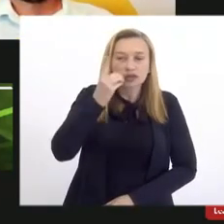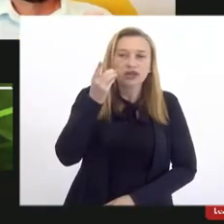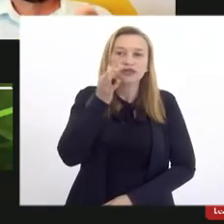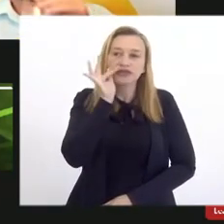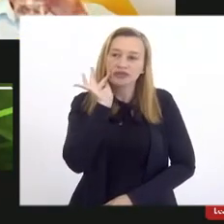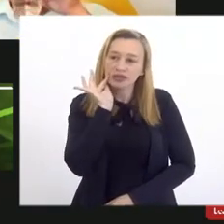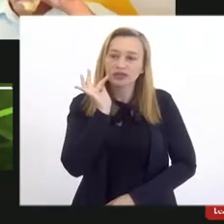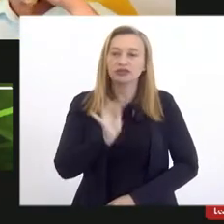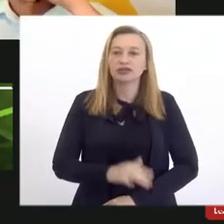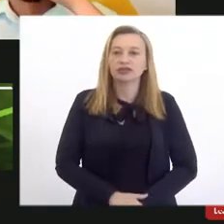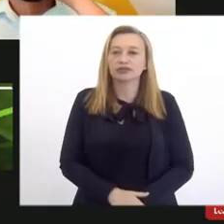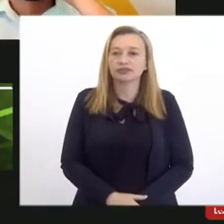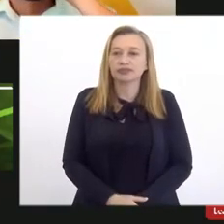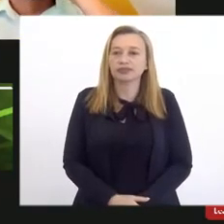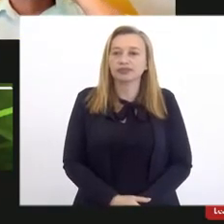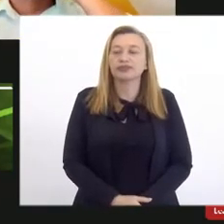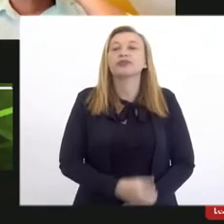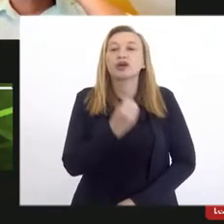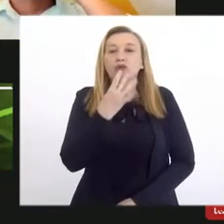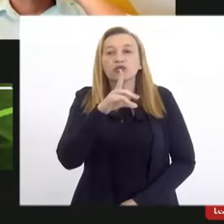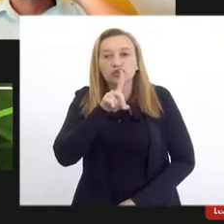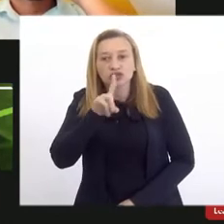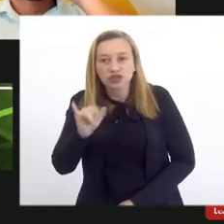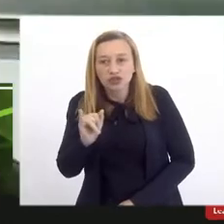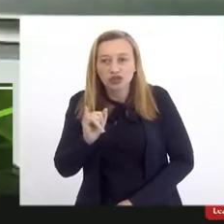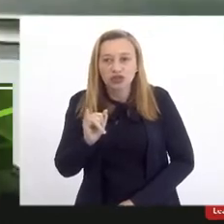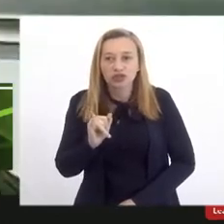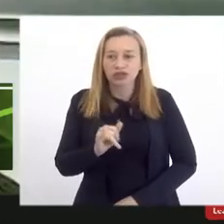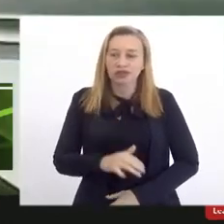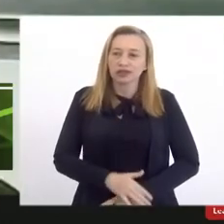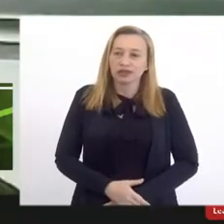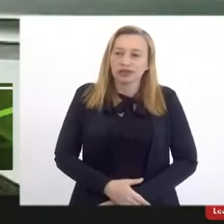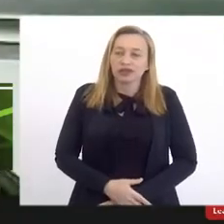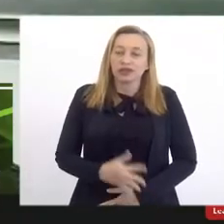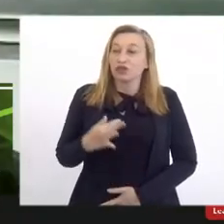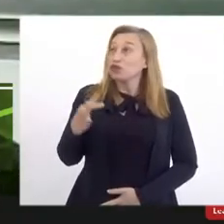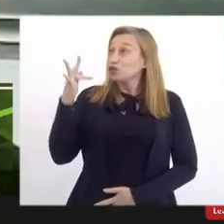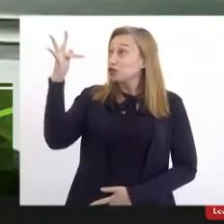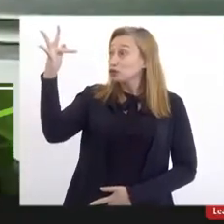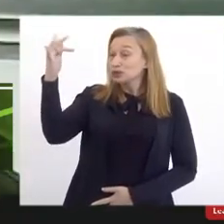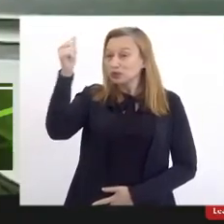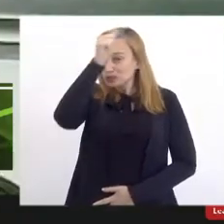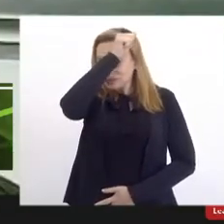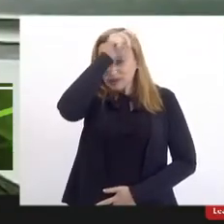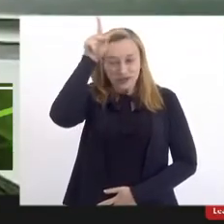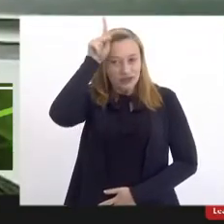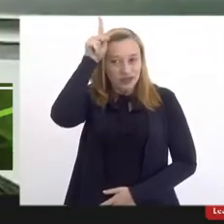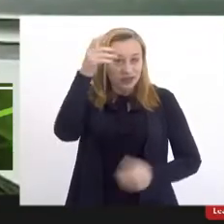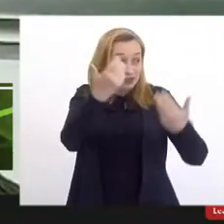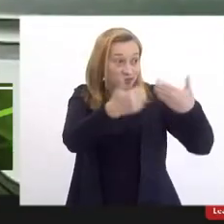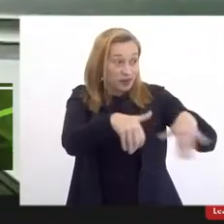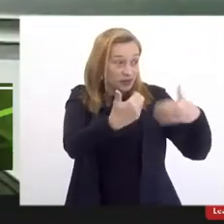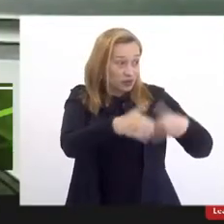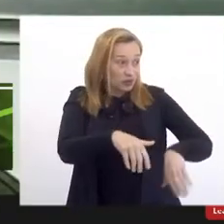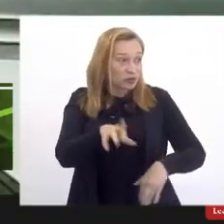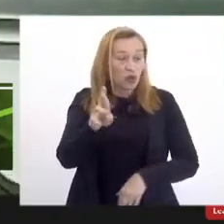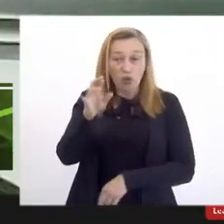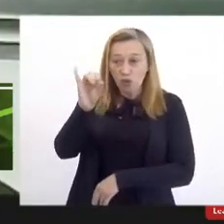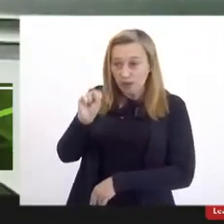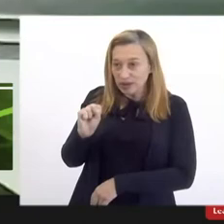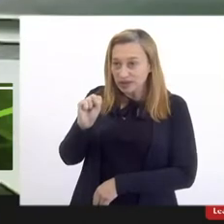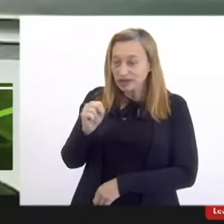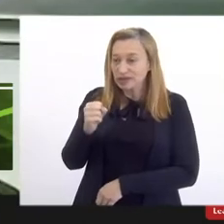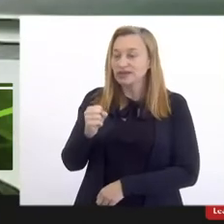Serafim. Bom dia. dia, meu futuro prefeito de Petrópolis, Hugo de Bom Tempo.